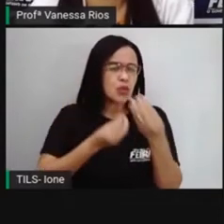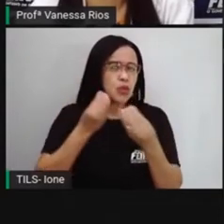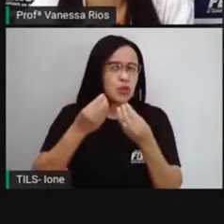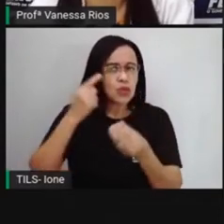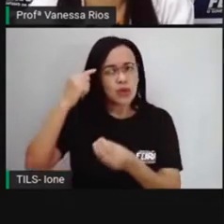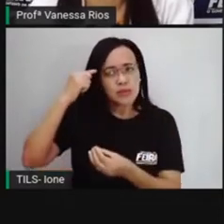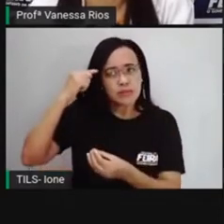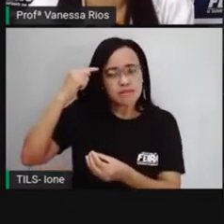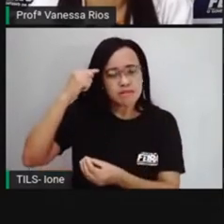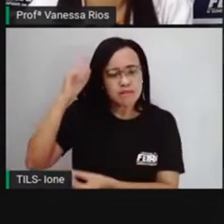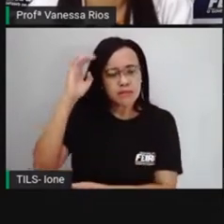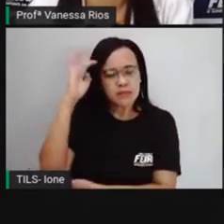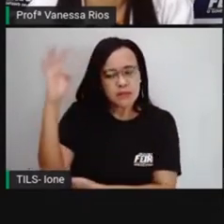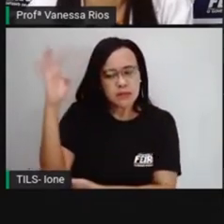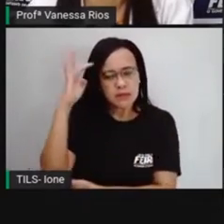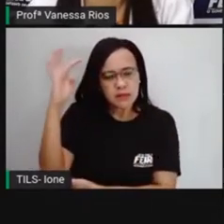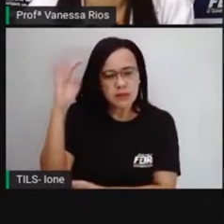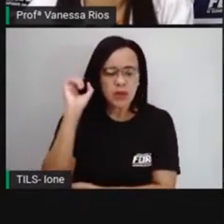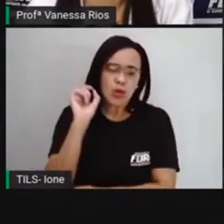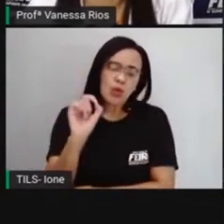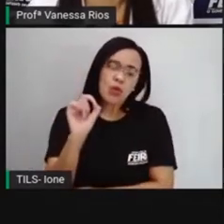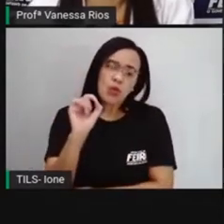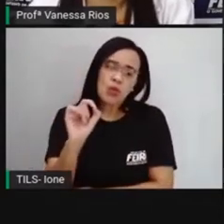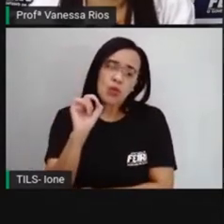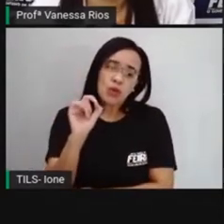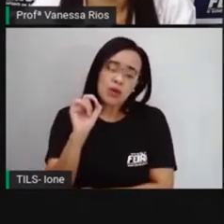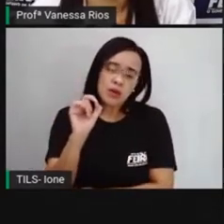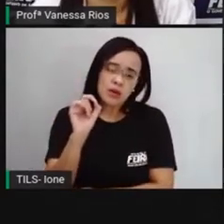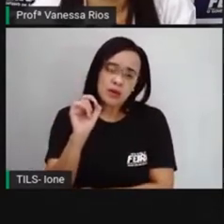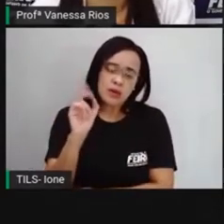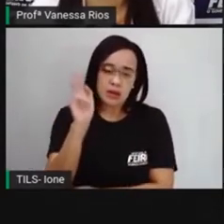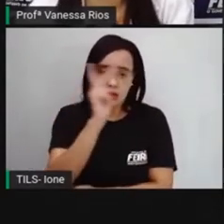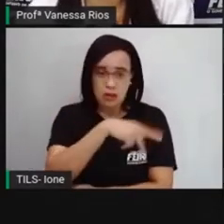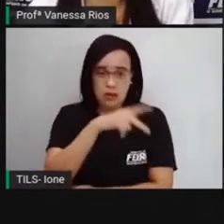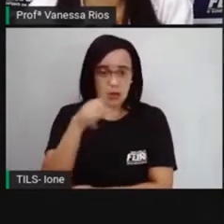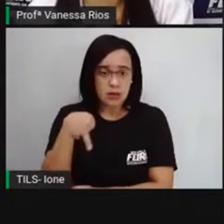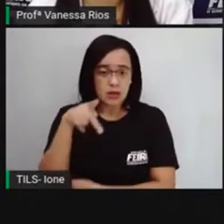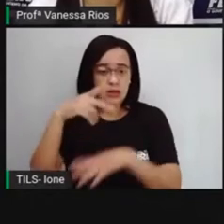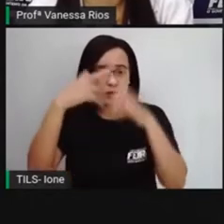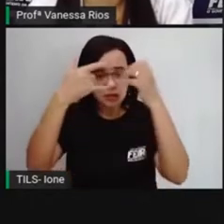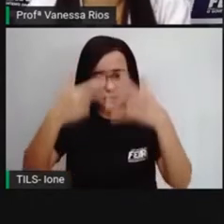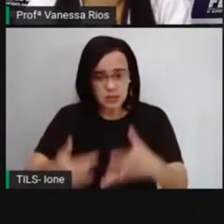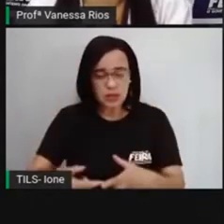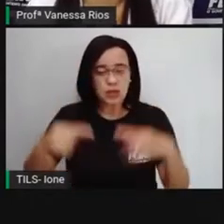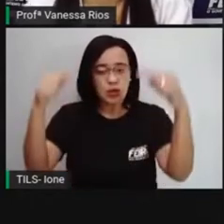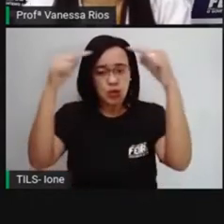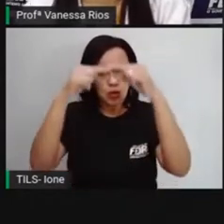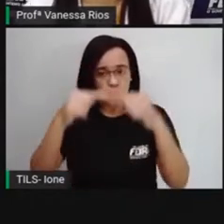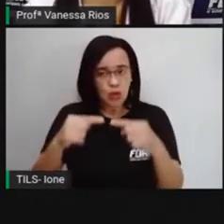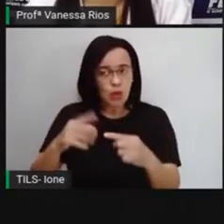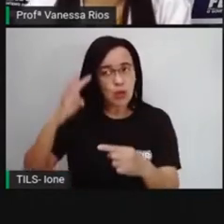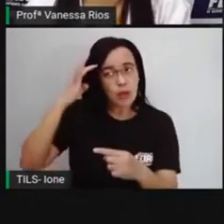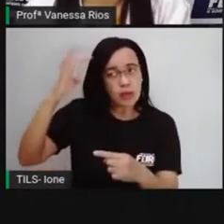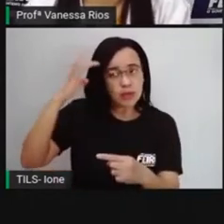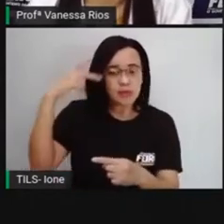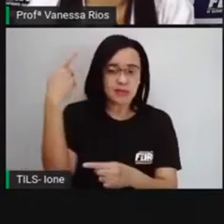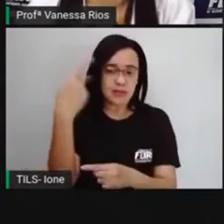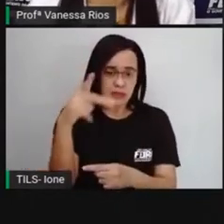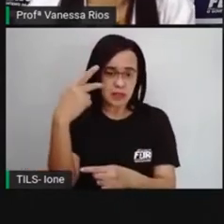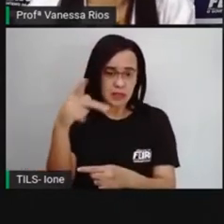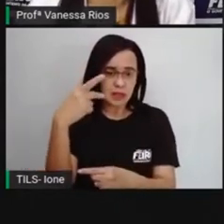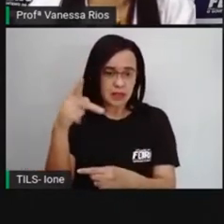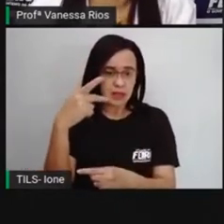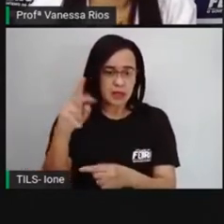já deu aí algumas informações relacionadas ao meu pensamento, né, a minha interpretação, né, mas eu acredito que